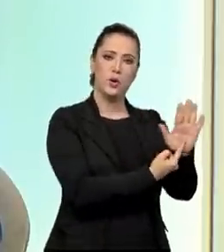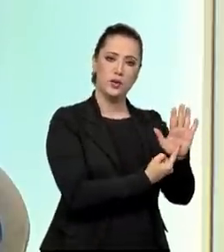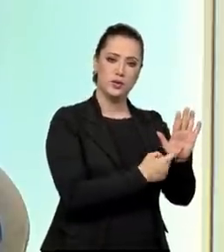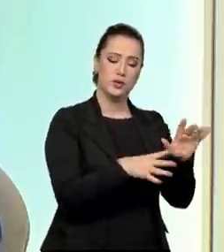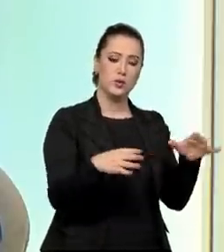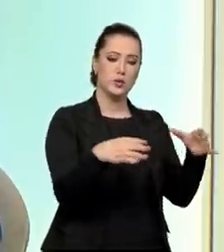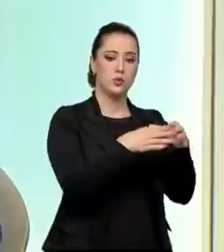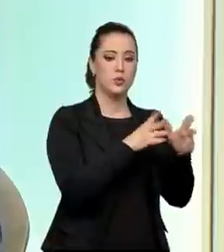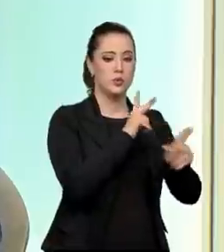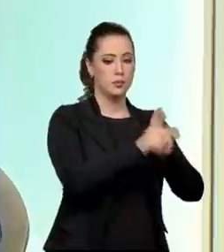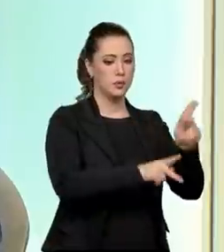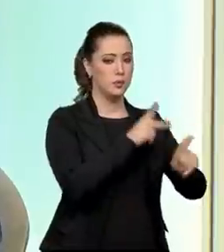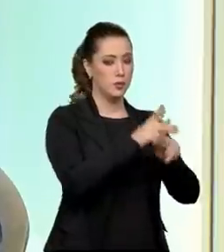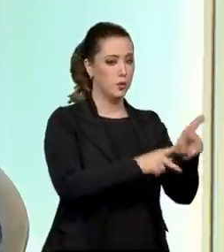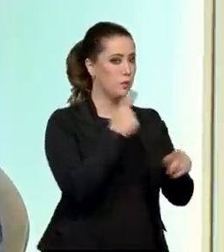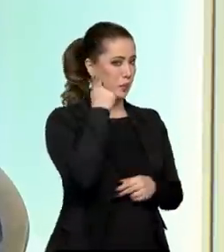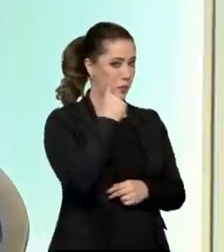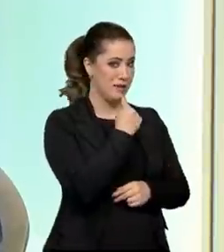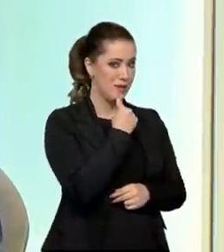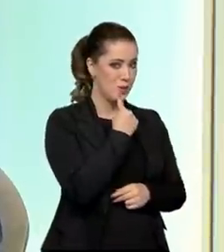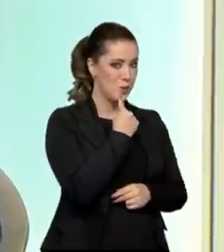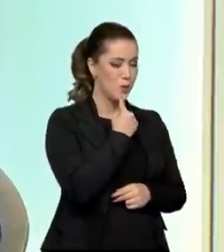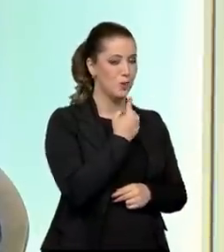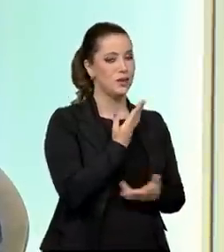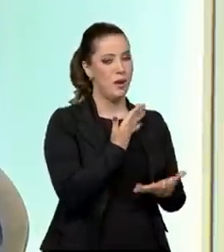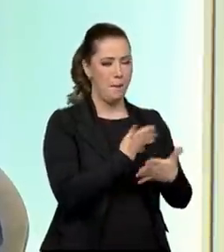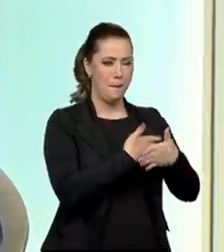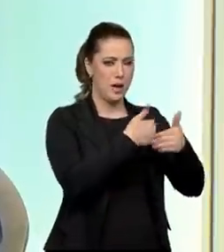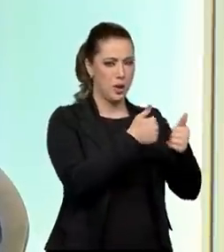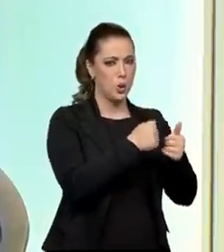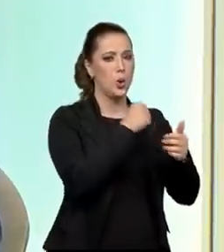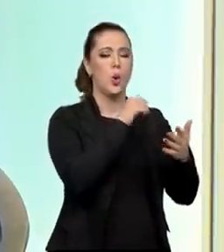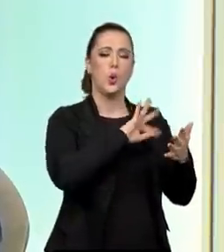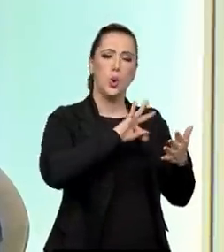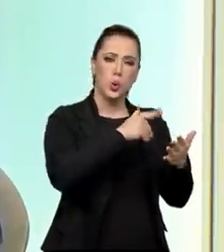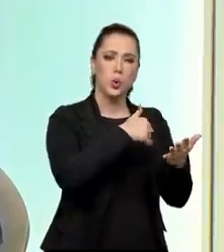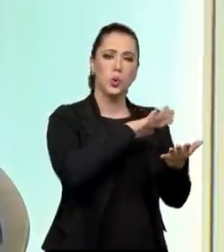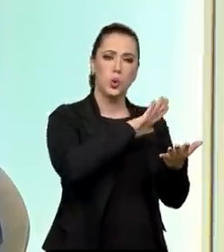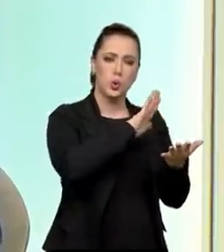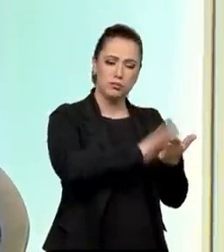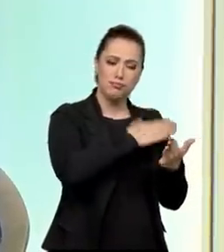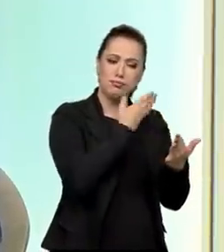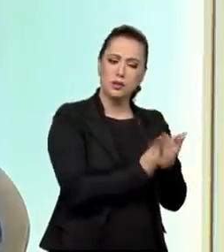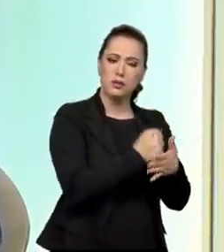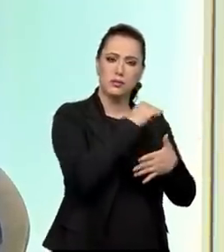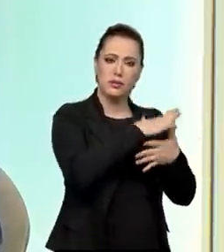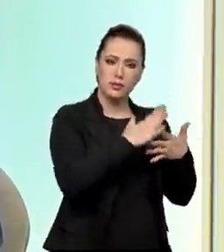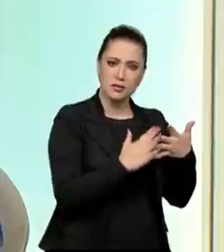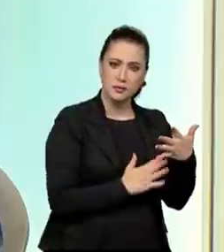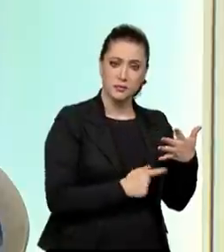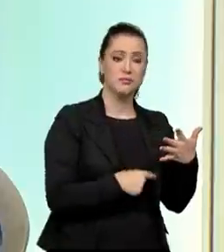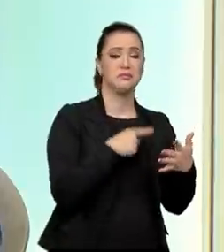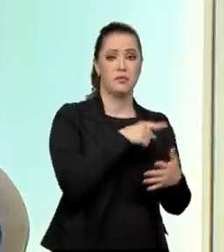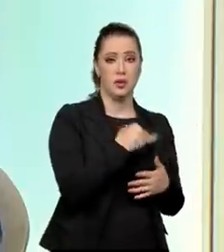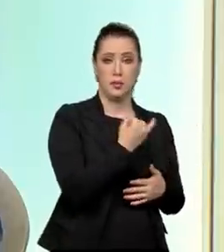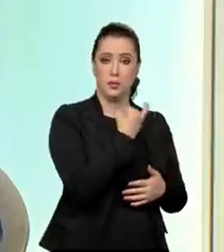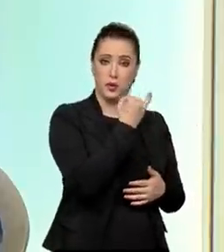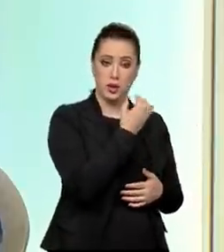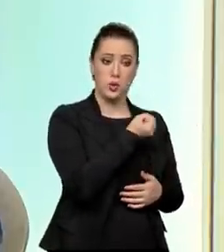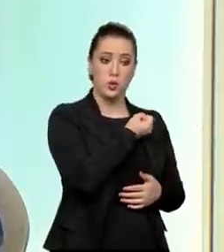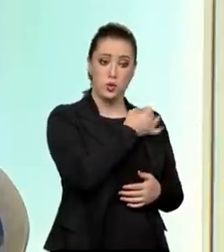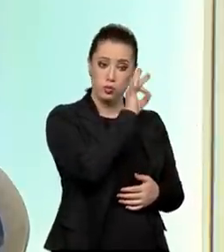a população surda. É uma forma de ampliar esse conhecimento por uma parcela significativa da nossa sociedade.